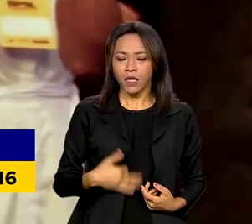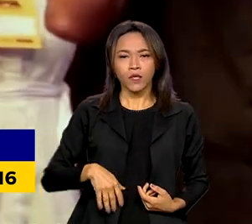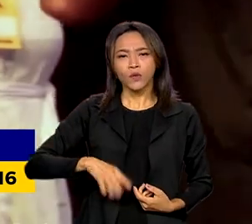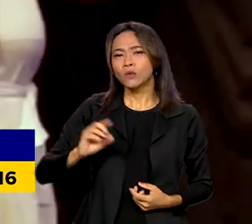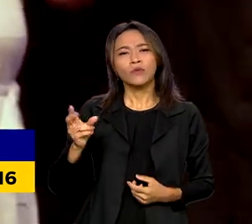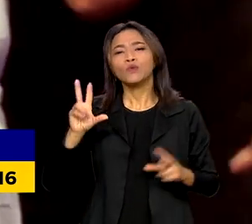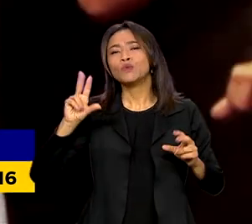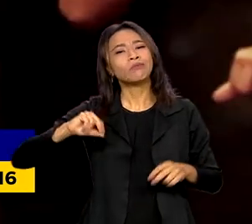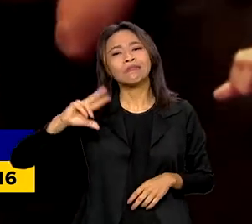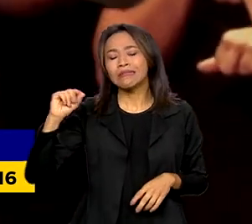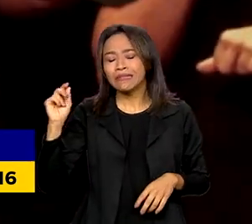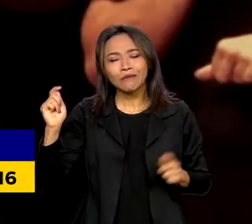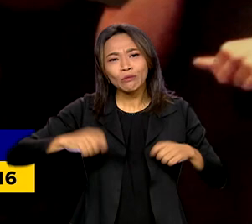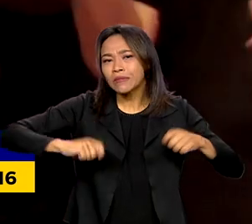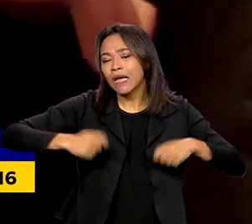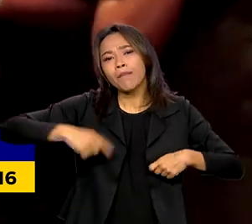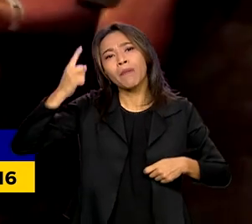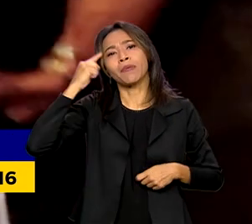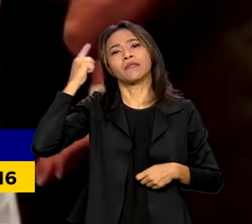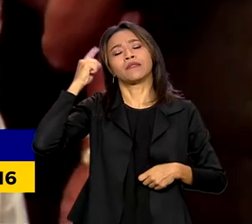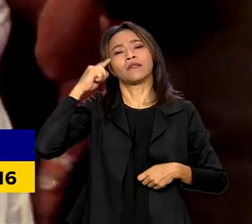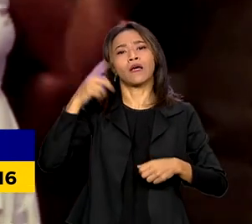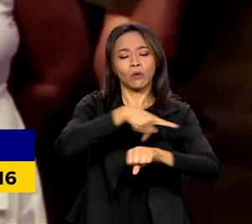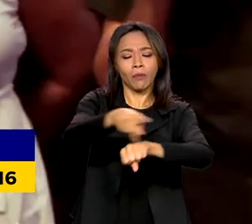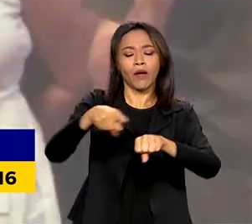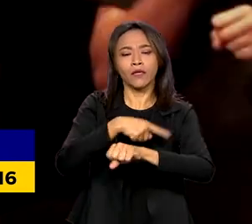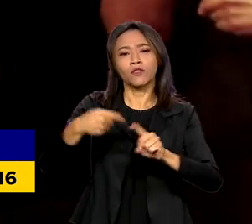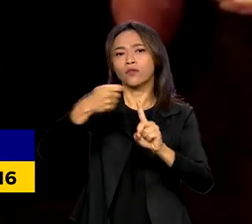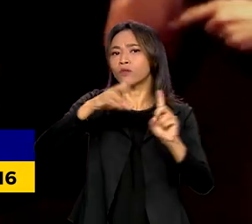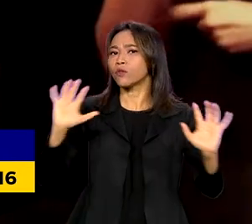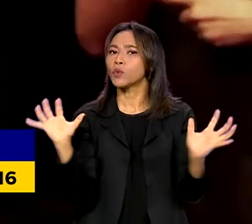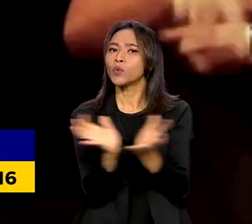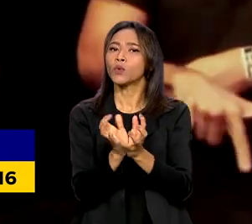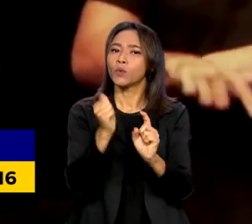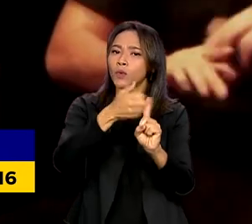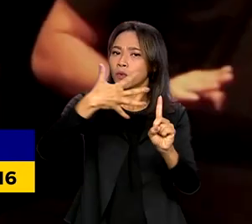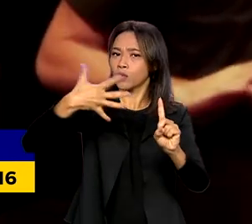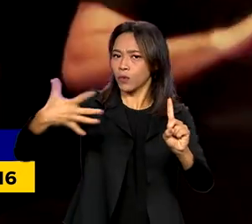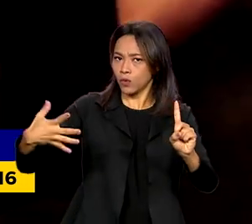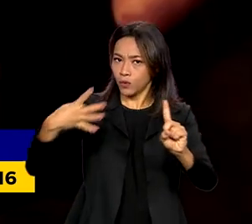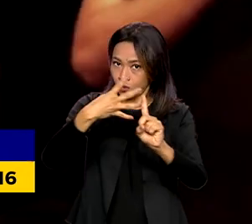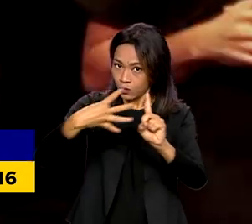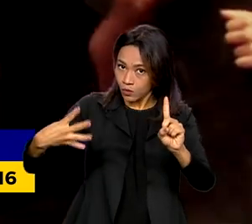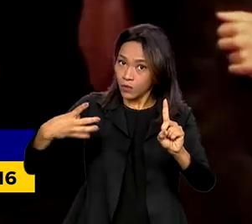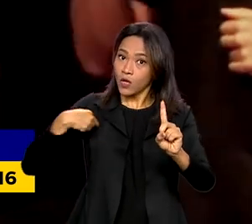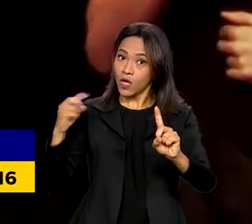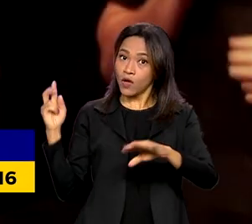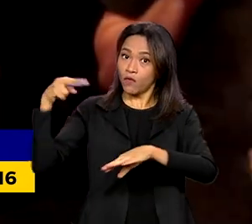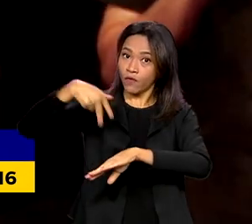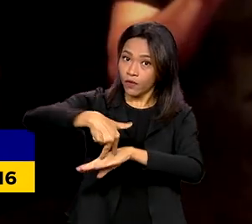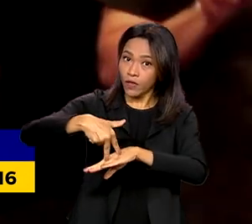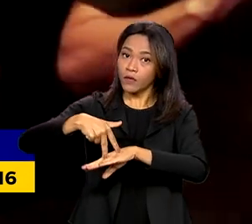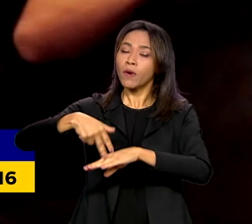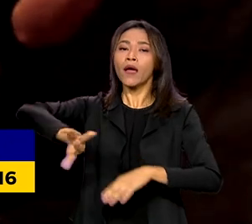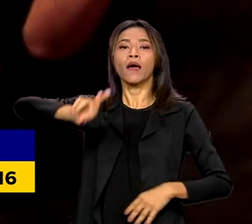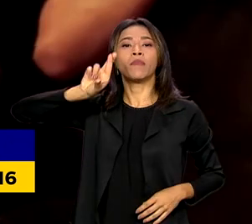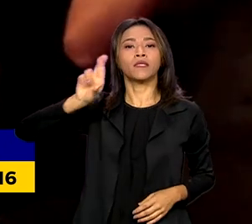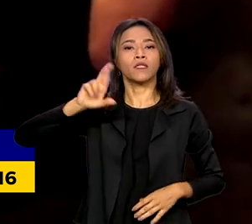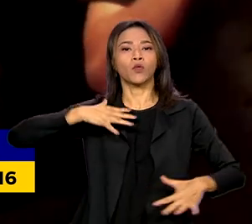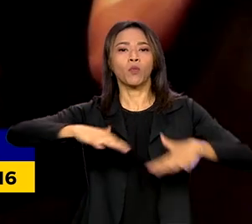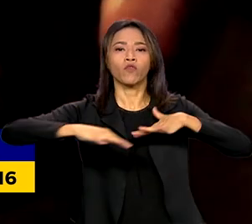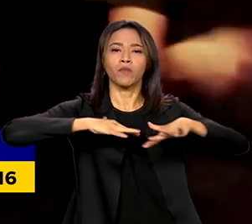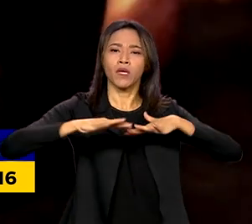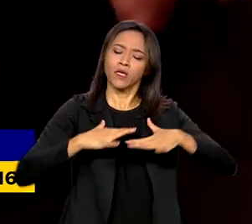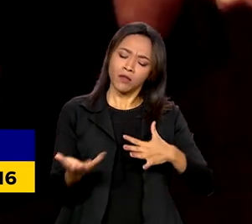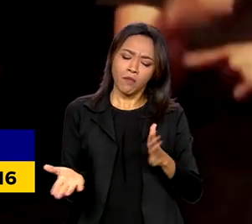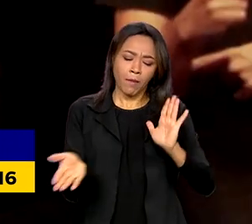sem a participação da comunidade LGBTQIAPN+. Venho representando o movimento organizado de Sergipe para trazer o